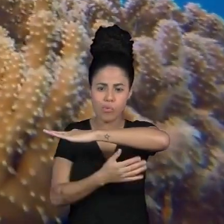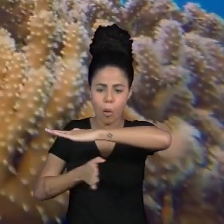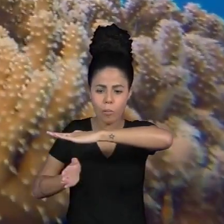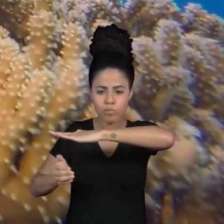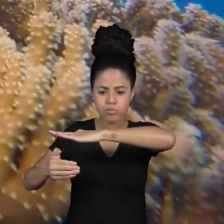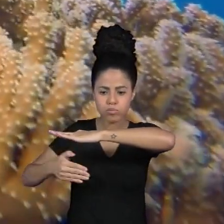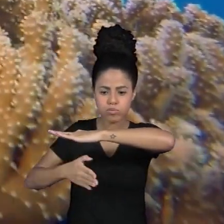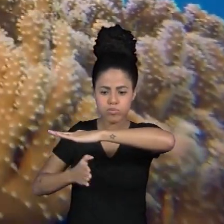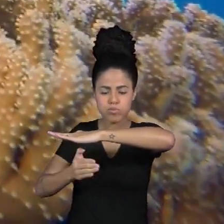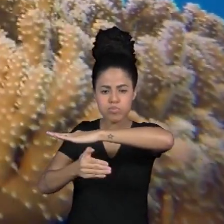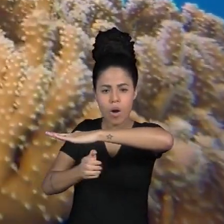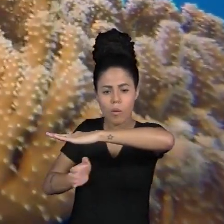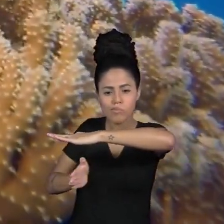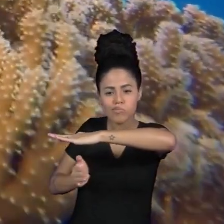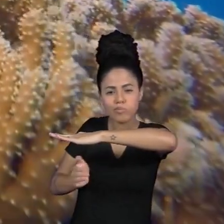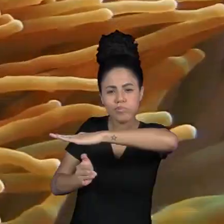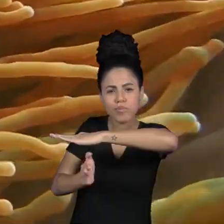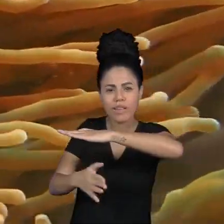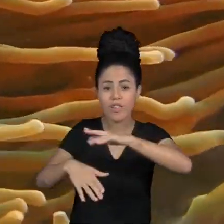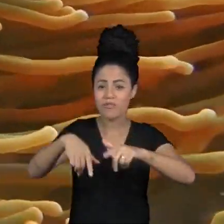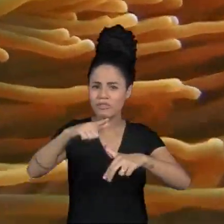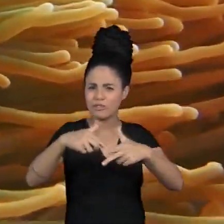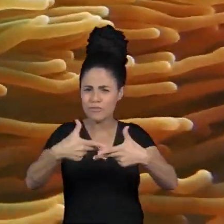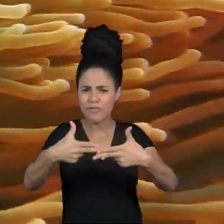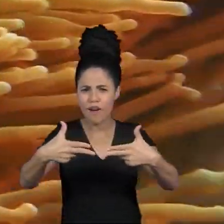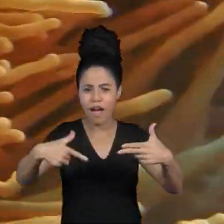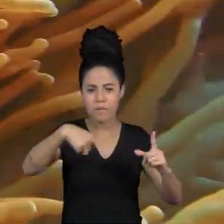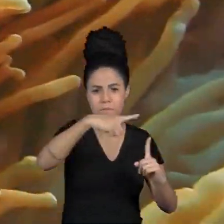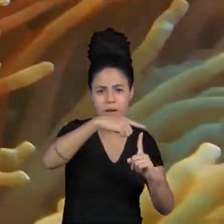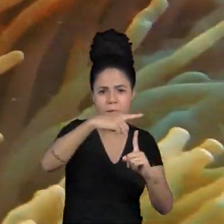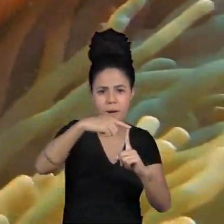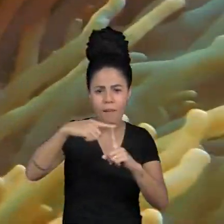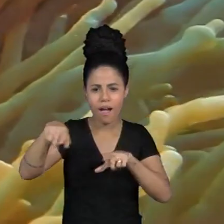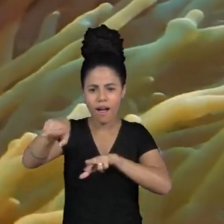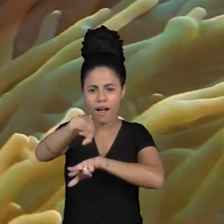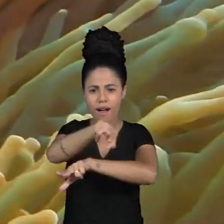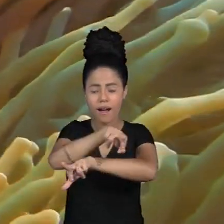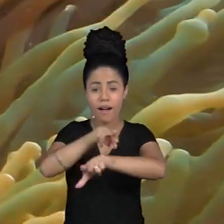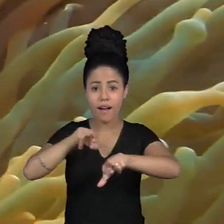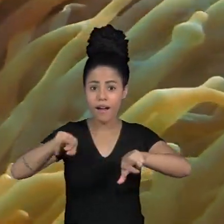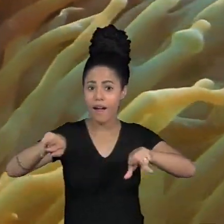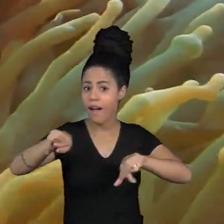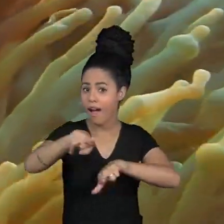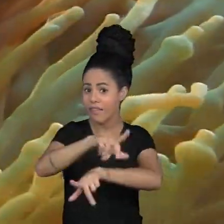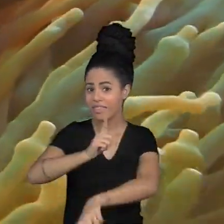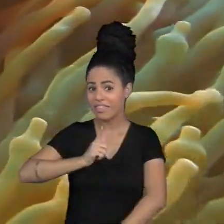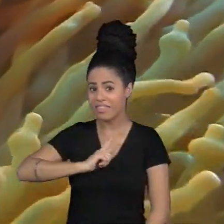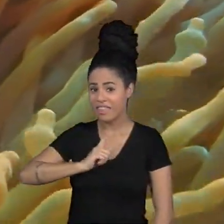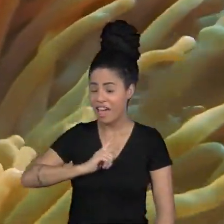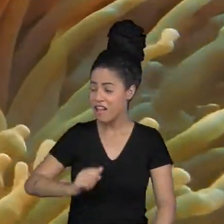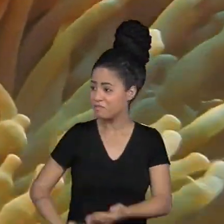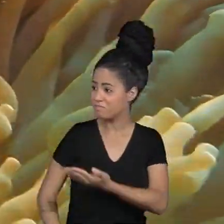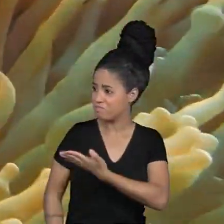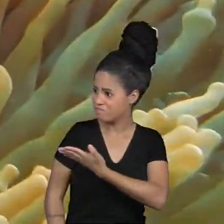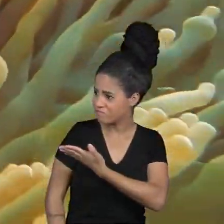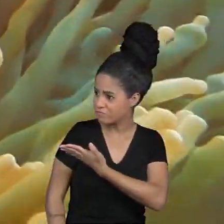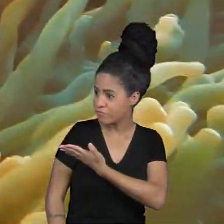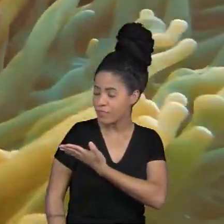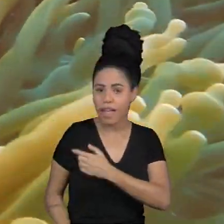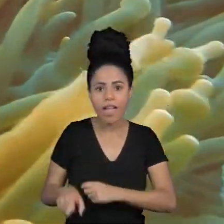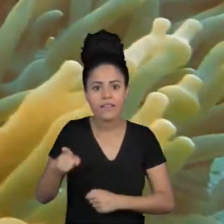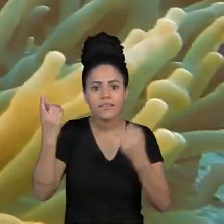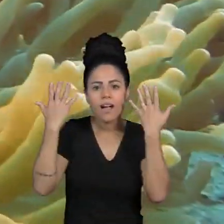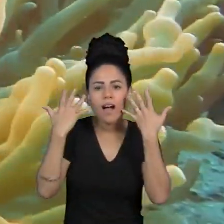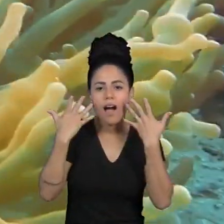encantam com seus formatos variados e a diversidade de espécies que abrigam esses curiosos animais